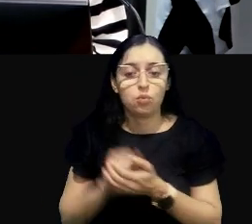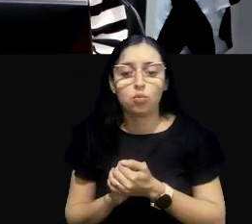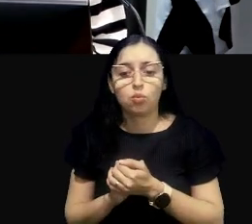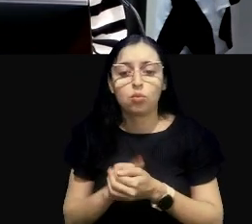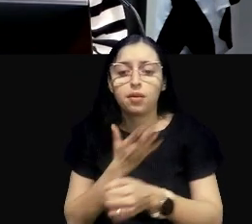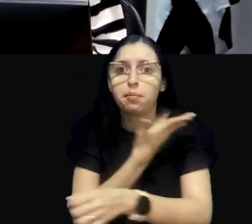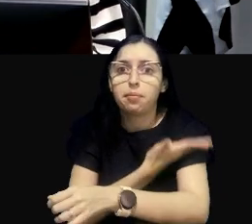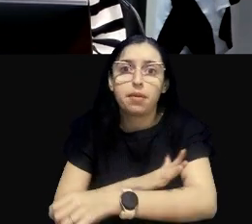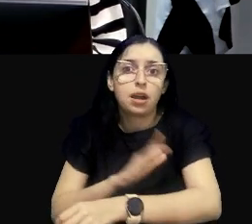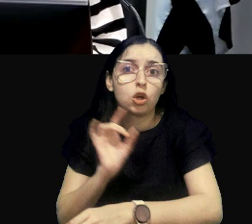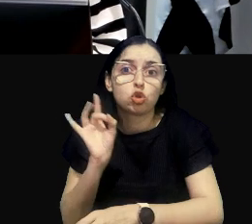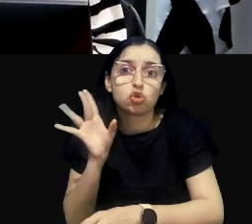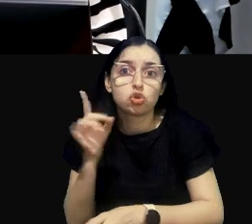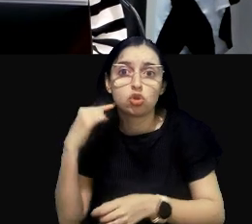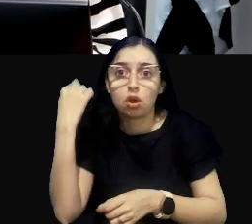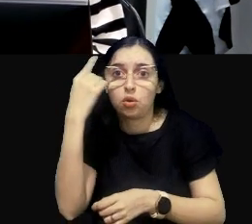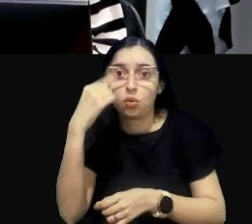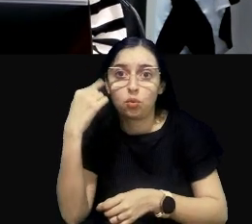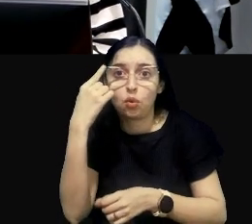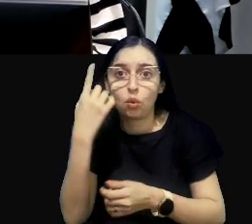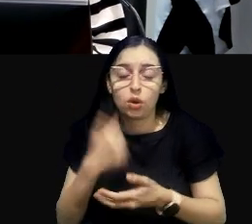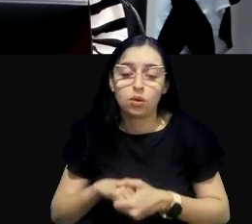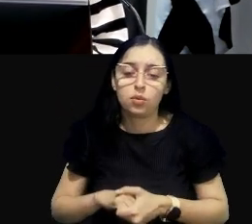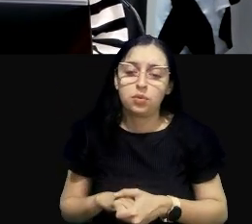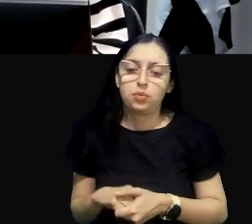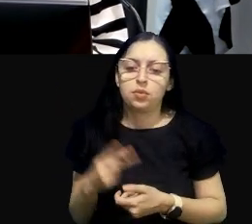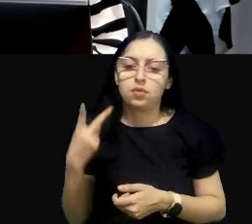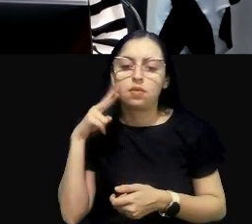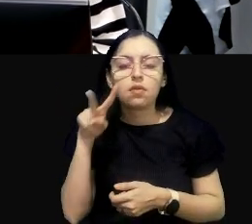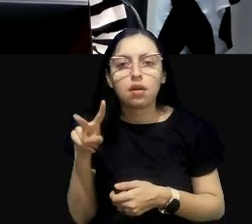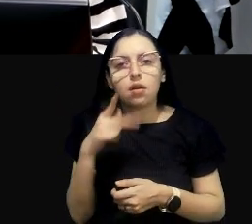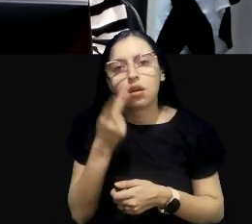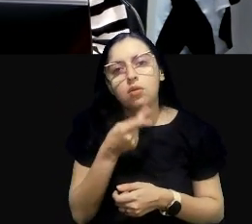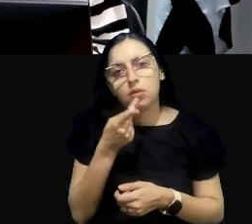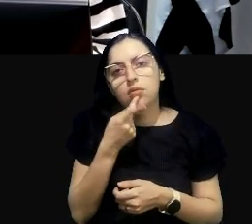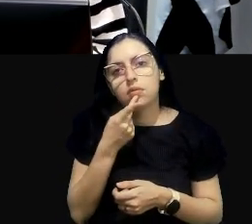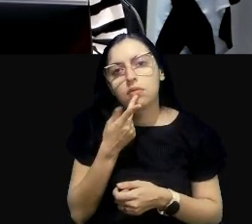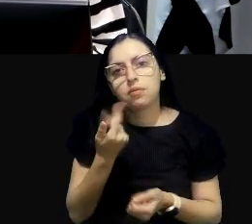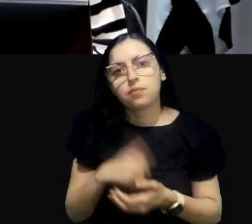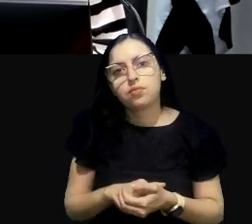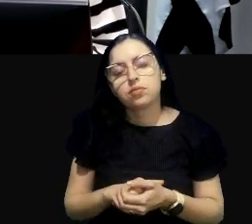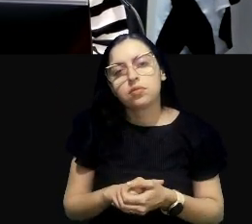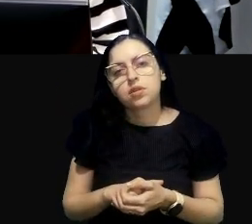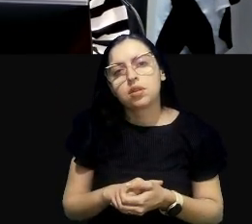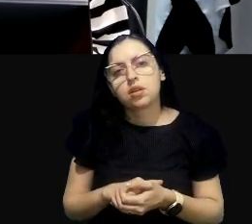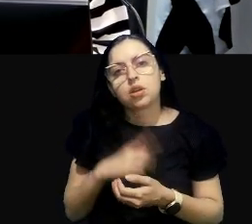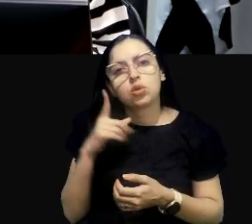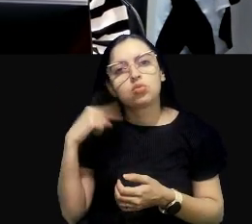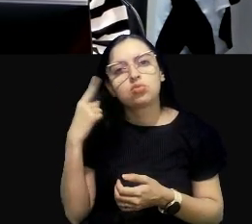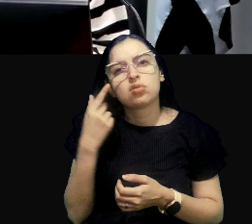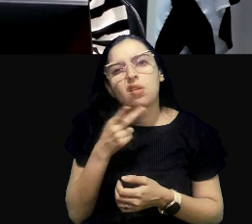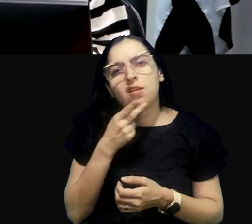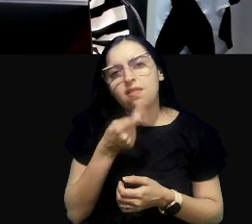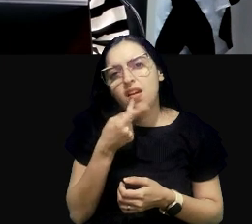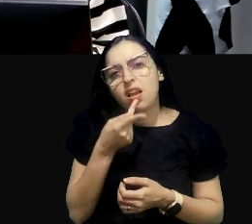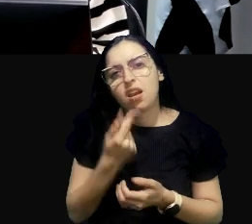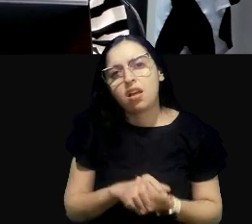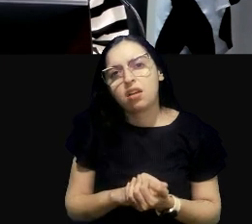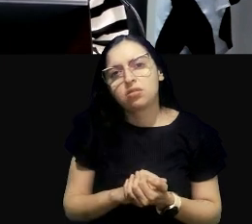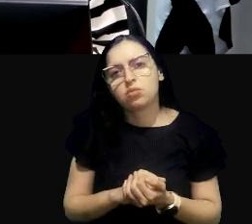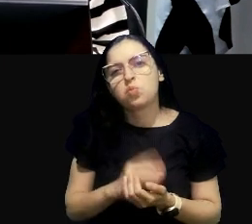globo ocular. E ele virou pra mim e falou assim, o a senhora está falando é